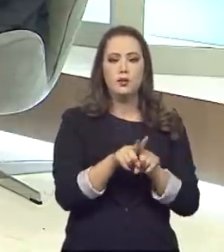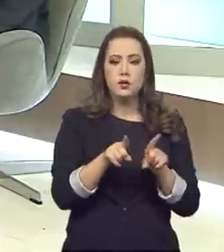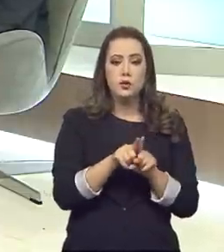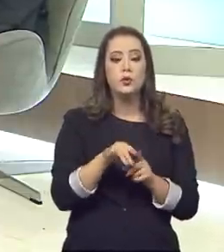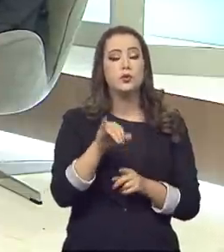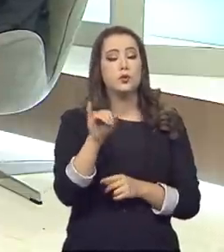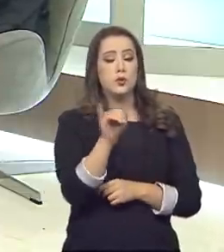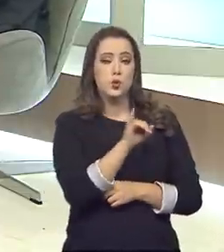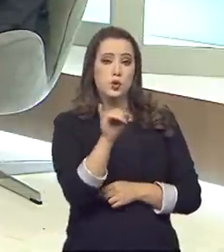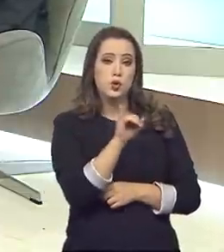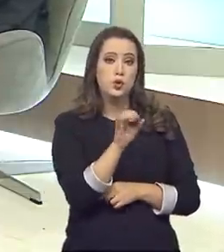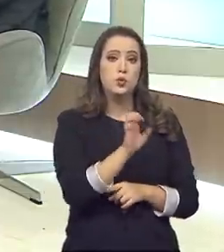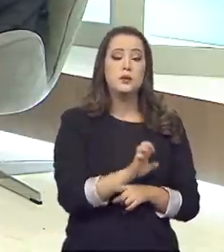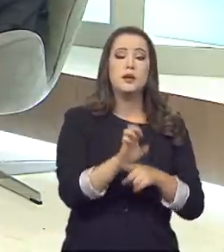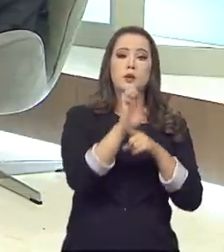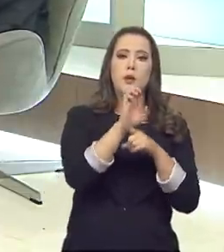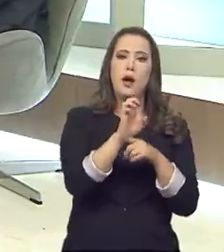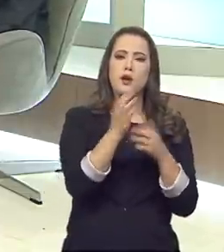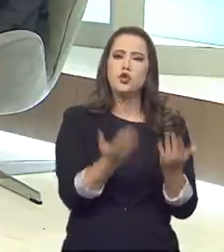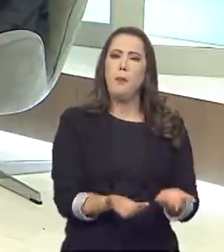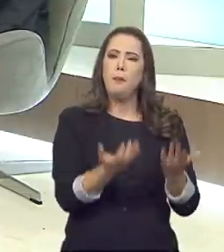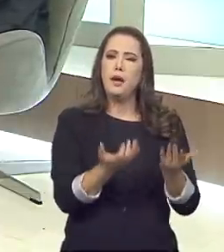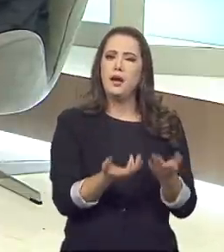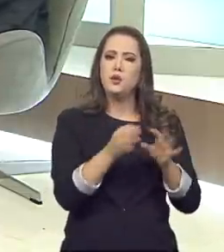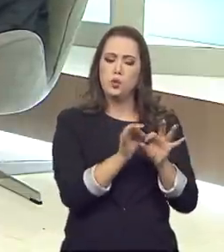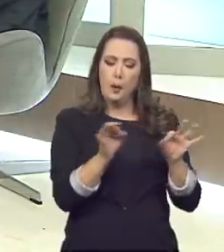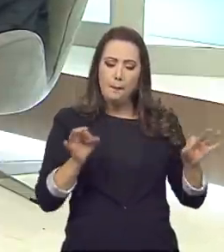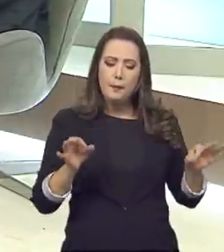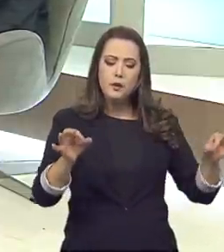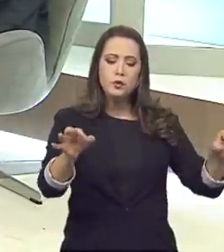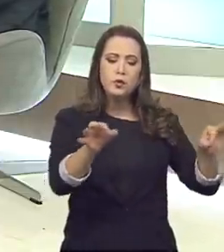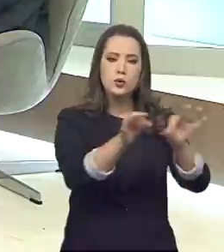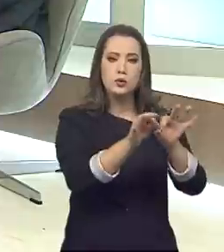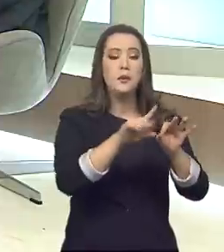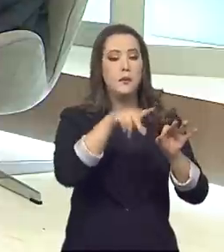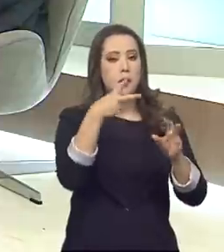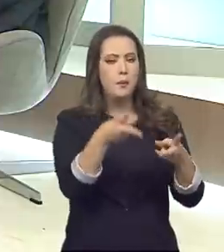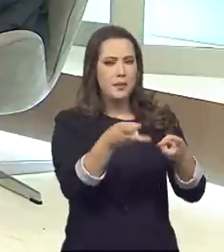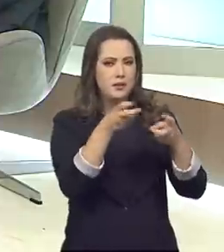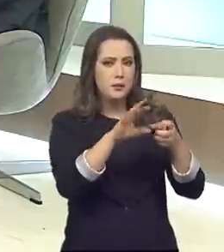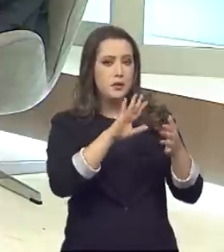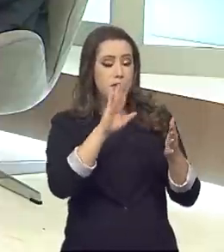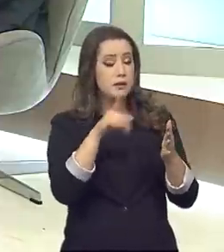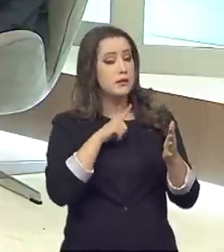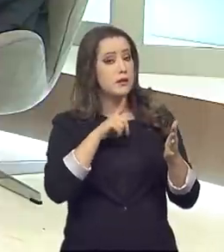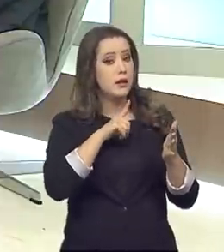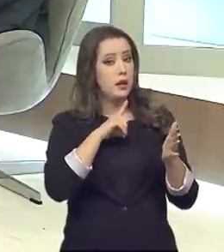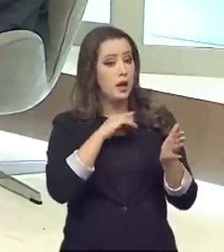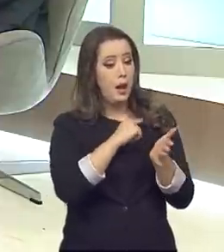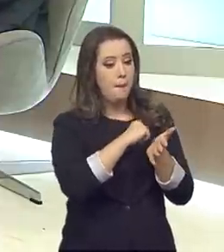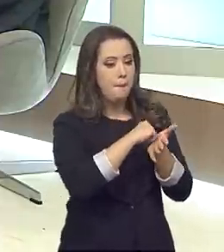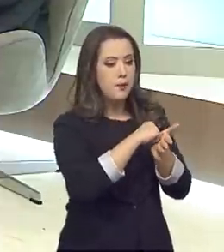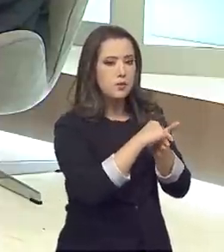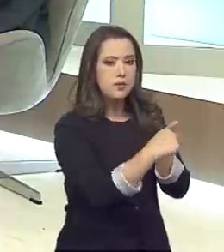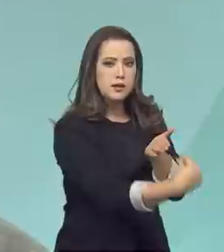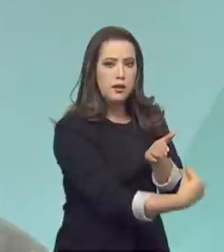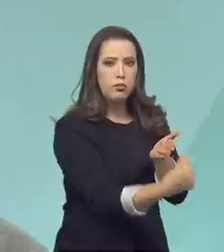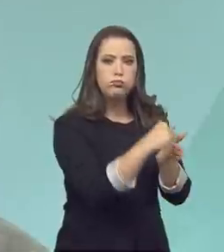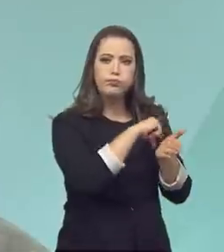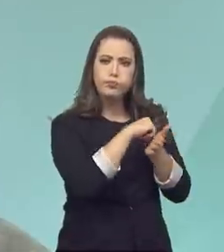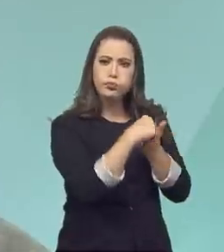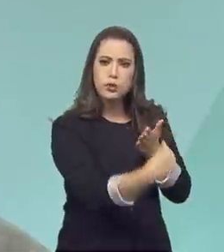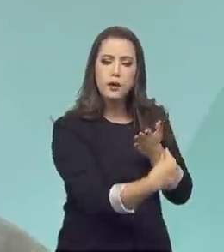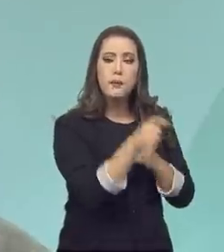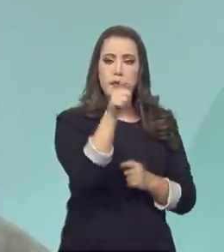peso e medidas vão a campo e verificam se esses produtos estão com selos, que é um selo obrigatório, ele dá confiança para as pessoas